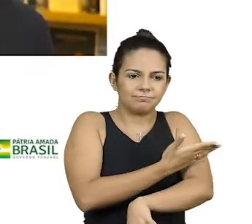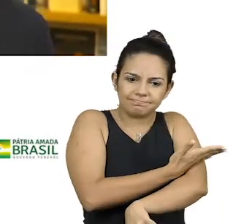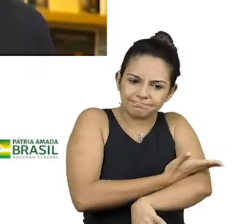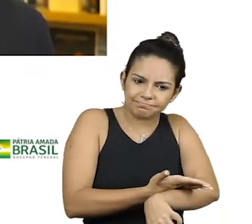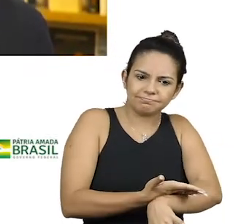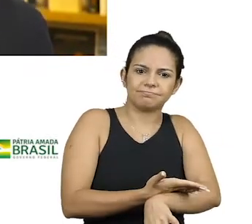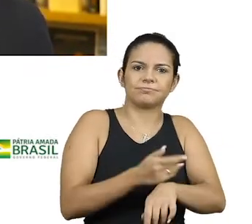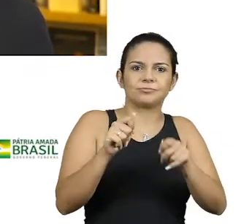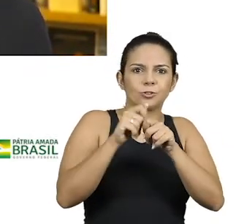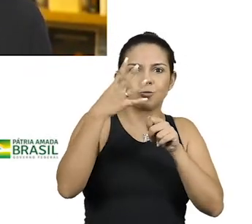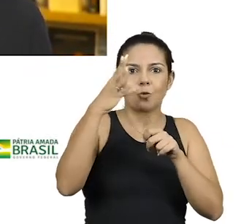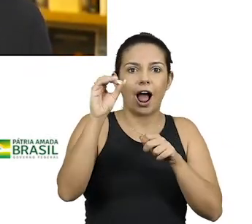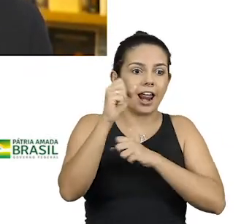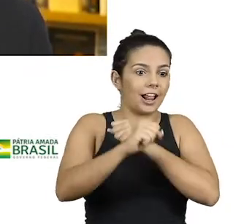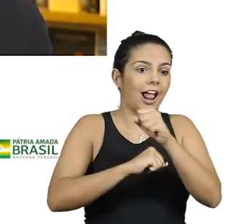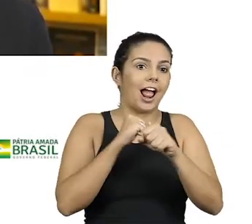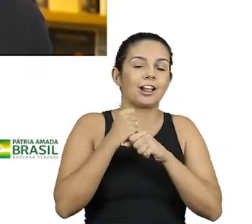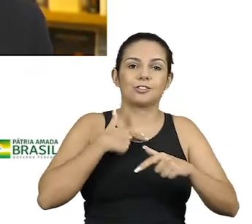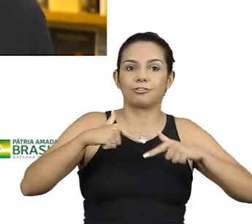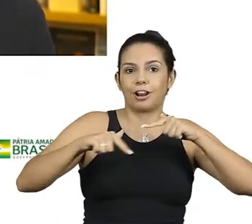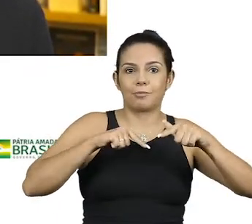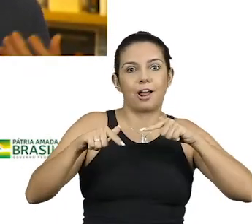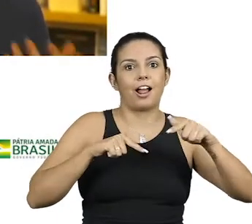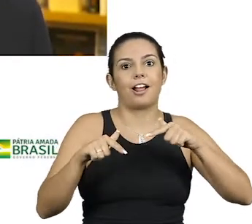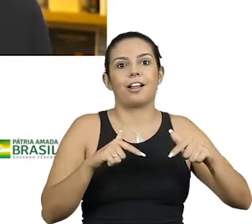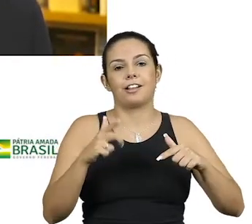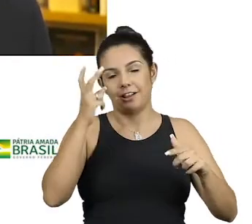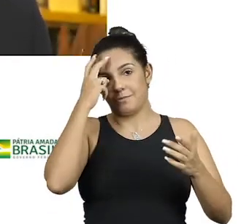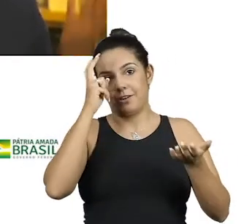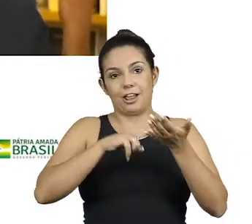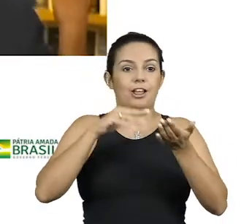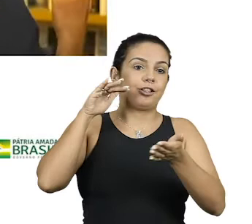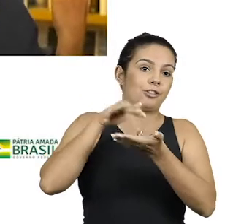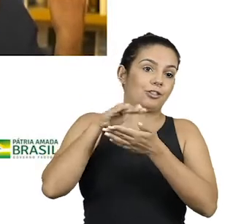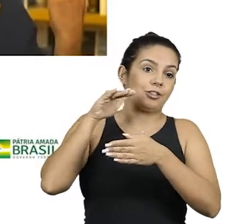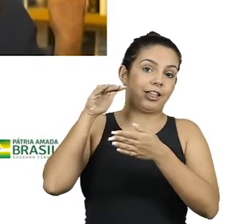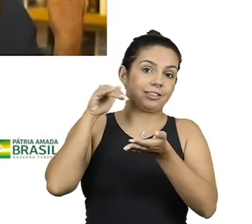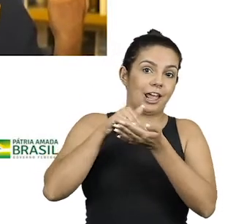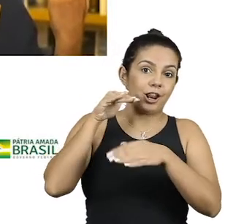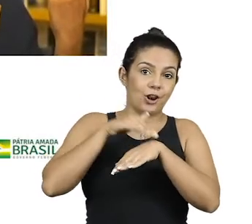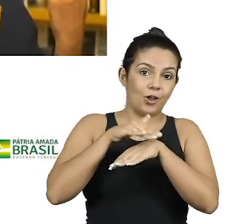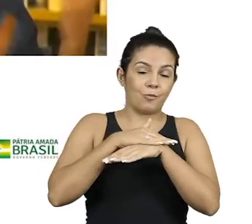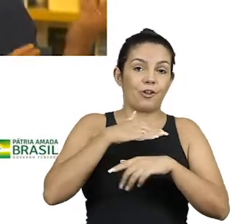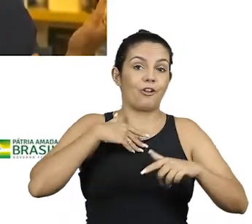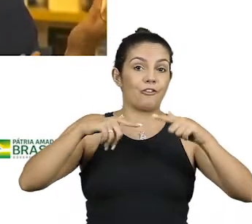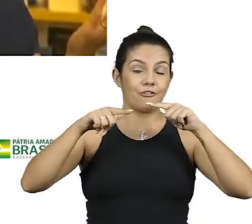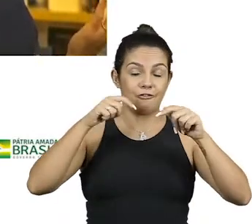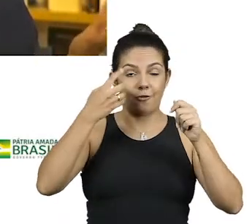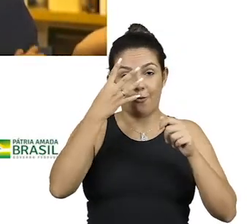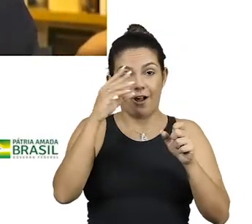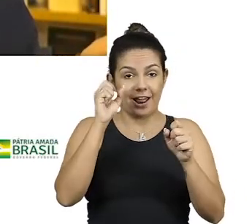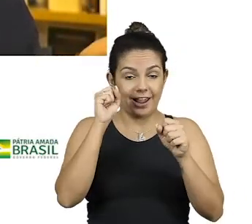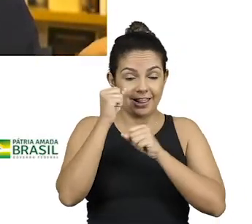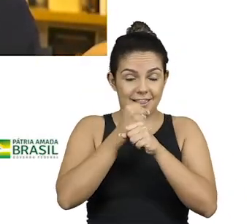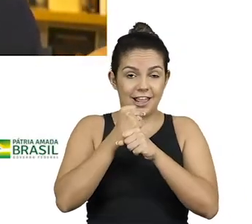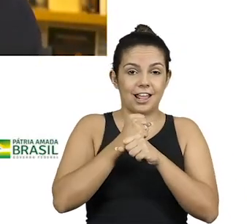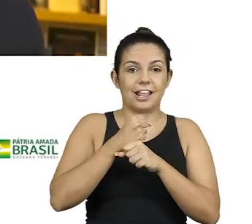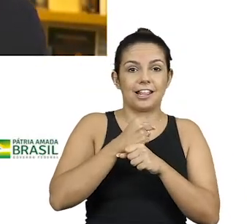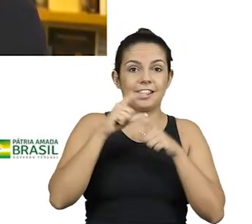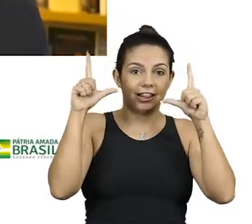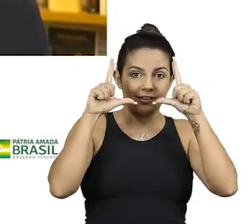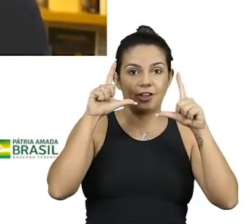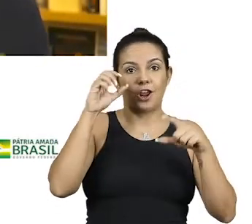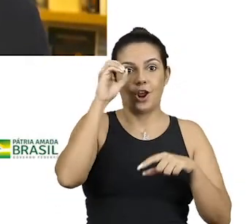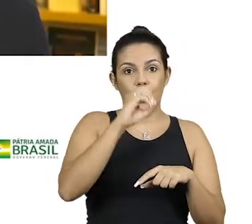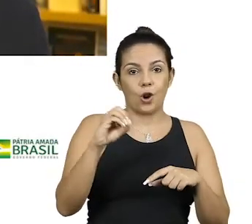anos fazendo isso. Da manhã à noite, são 40 anos. Vou fazer 40 anos de TV Globo agora, em 2021.